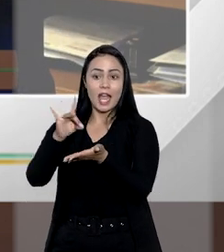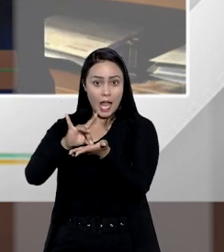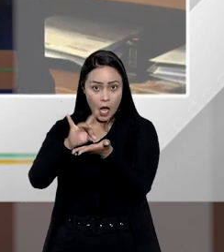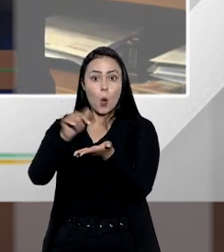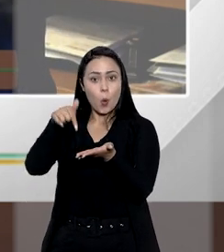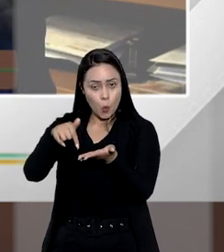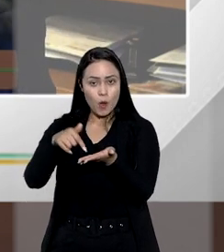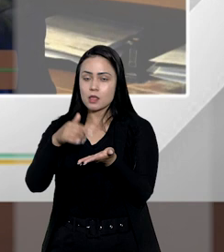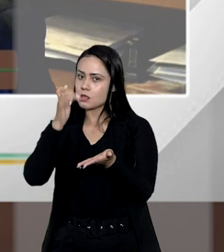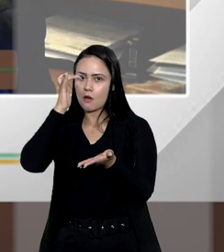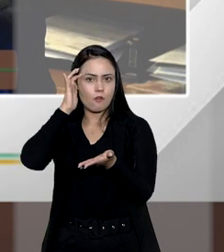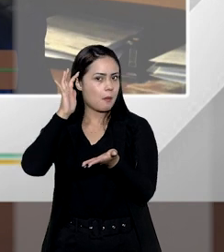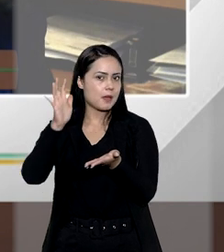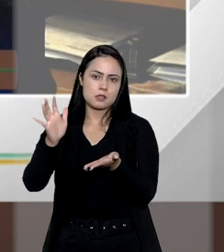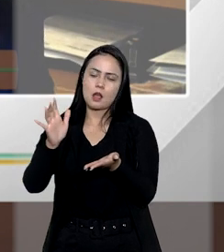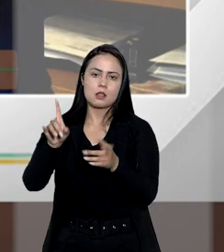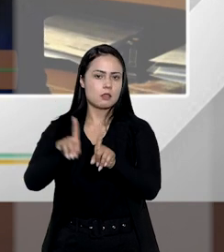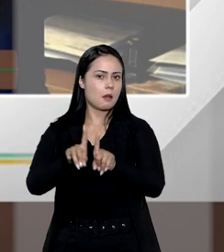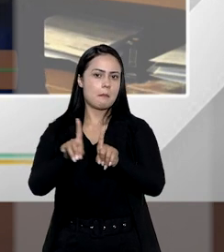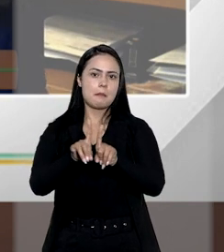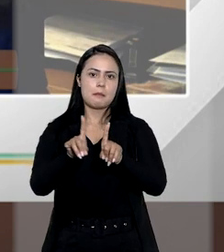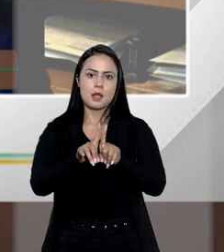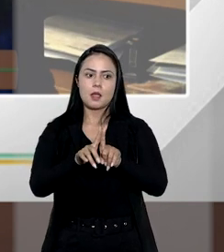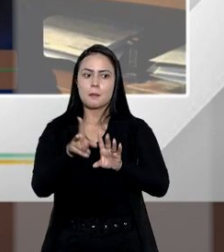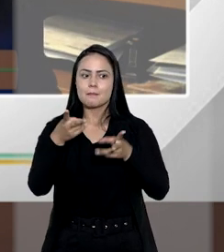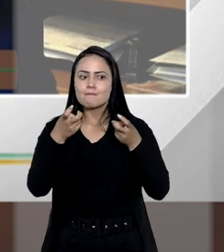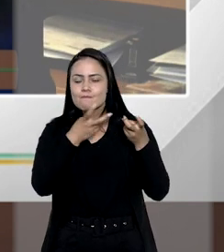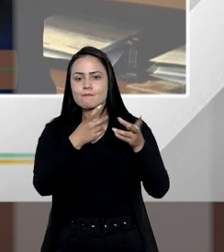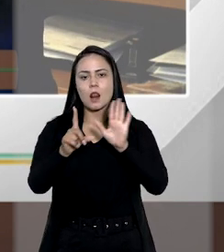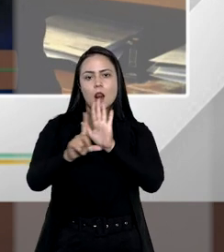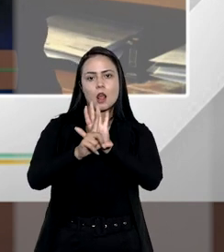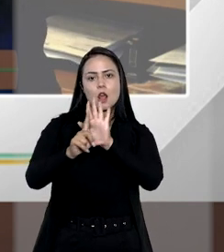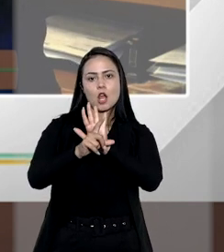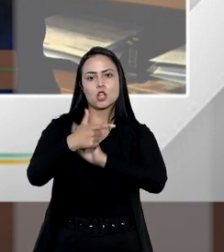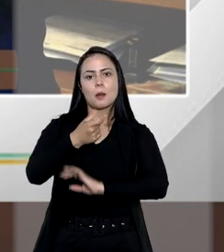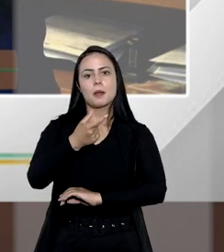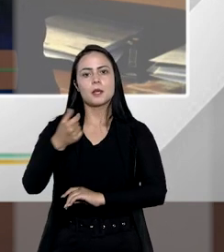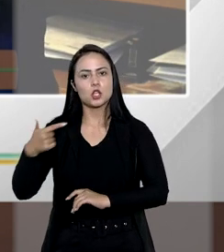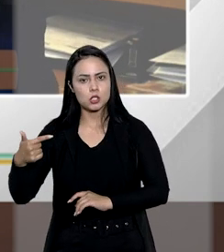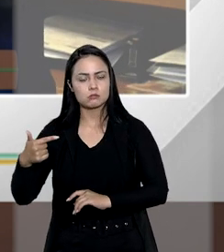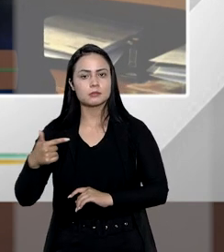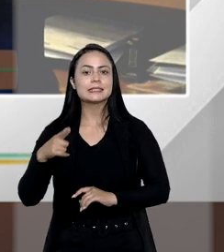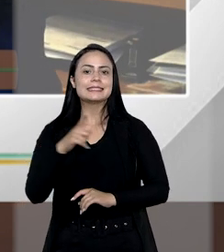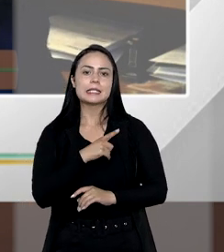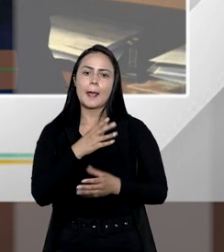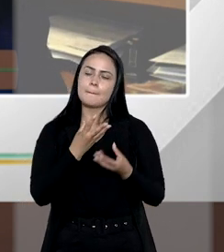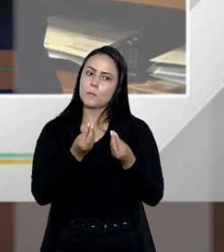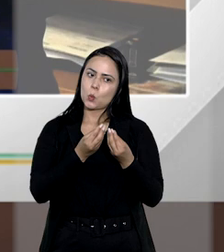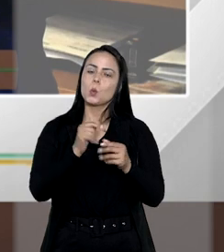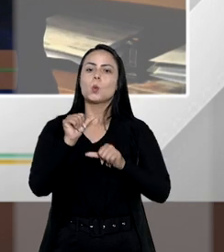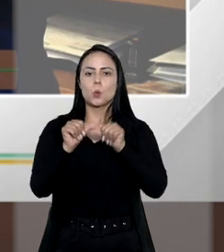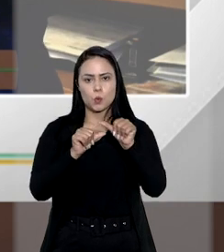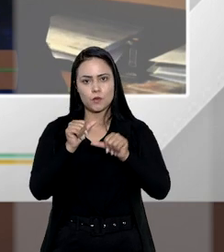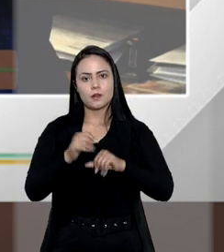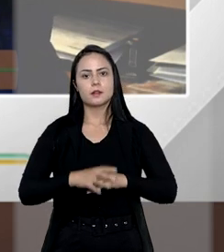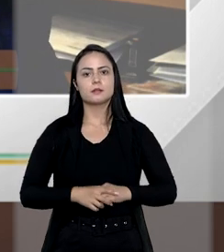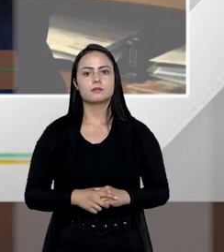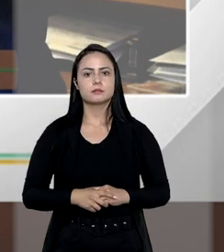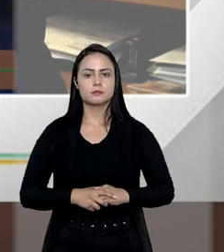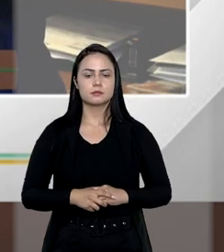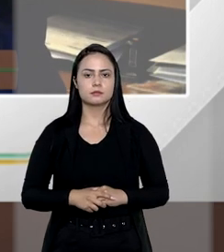reais que não foram pensadas e nem contempladas pelo legislador de 2002 tem muito a ser modificado